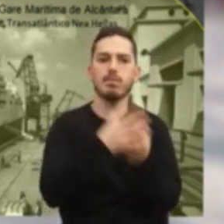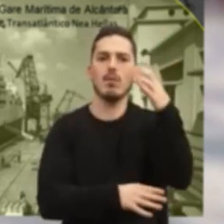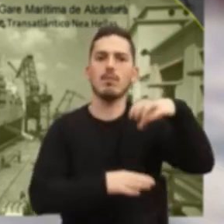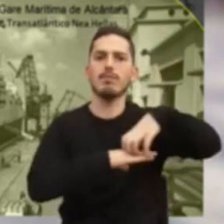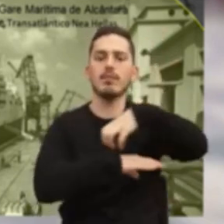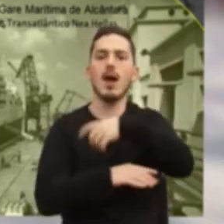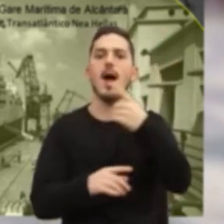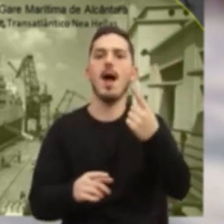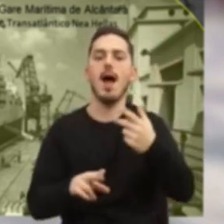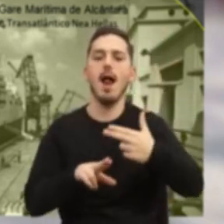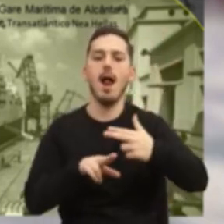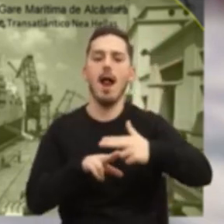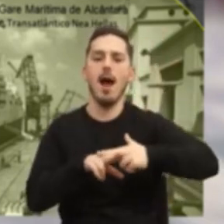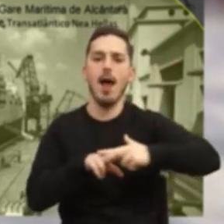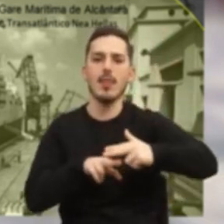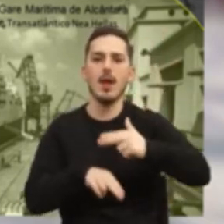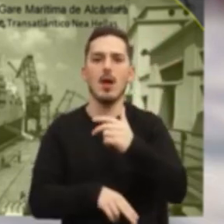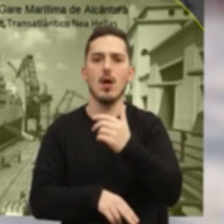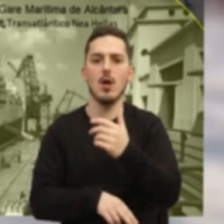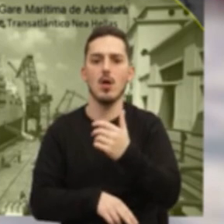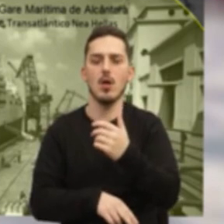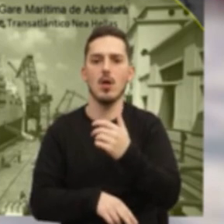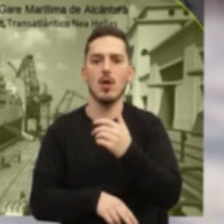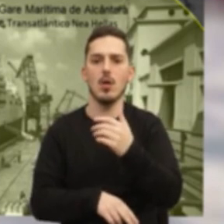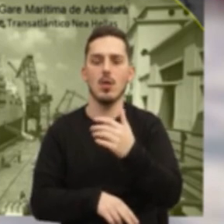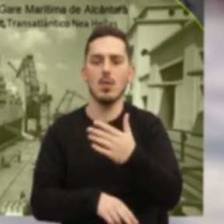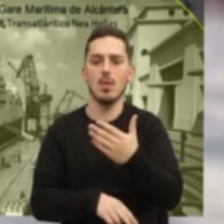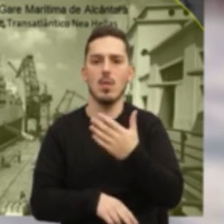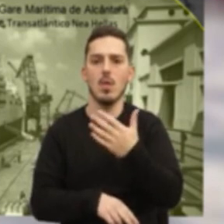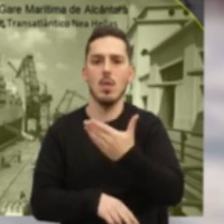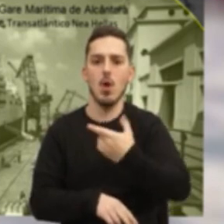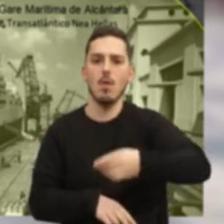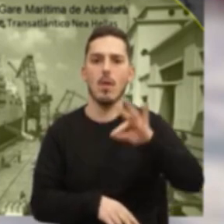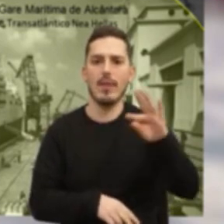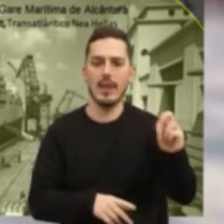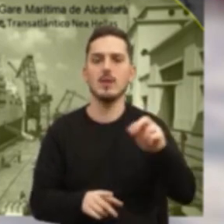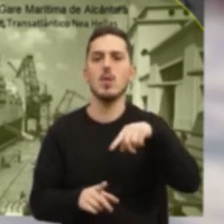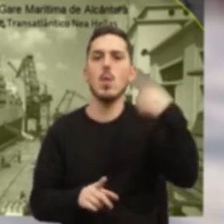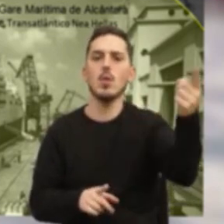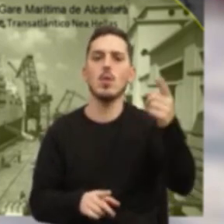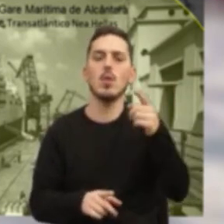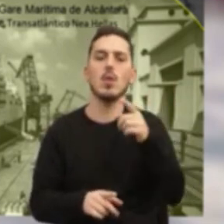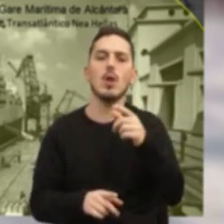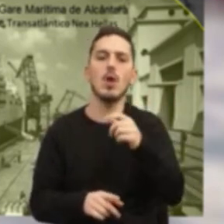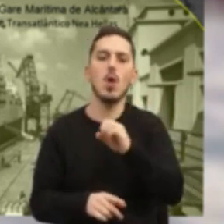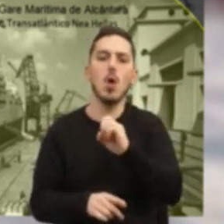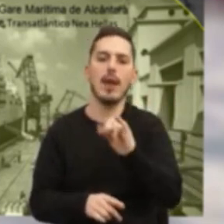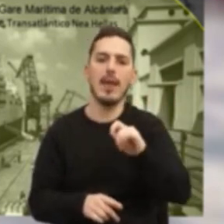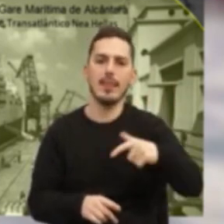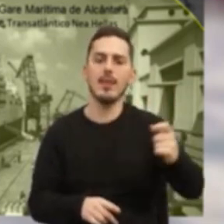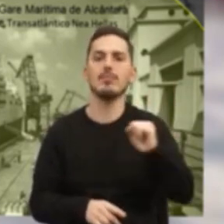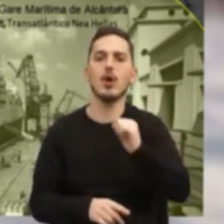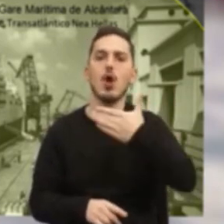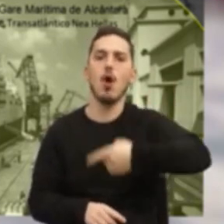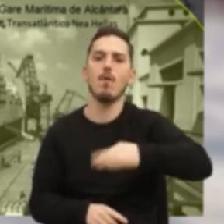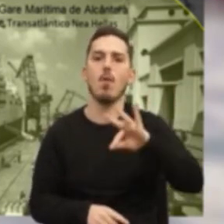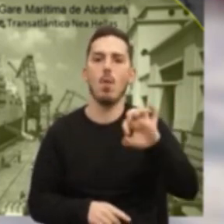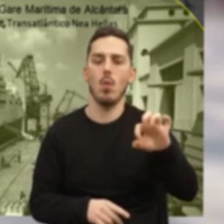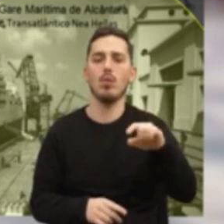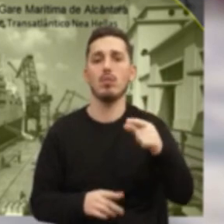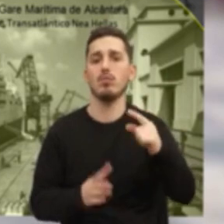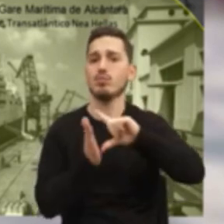Alcântara inaugurada em 1943 e a Garra Rocha Condóbides inaugurada em 1948. E são um dos mais